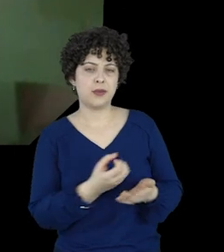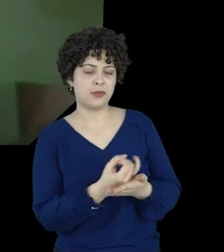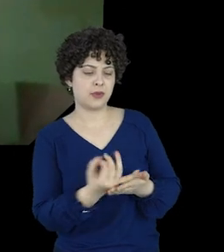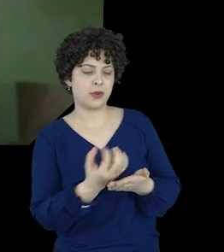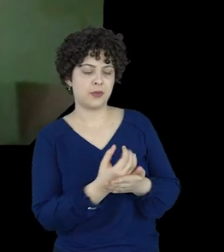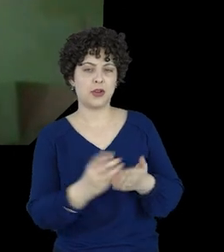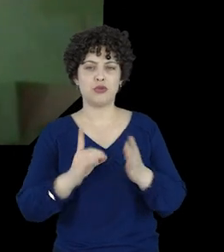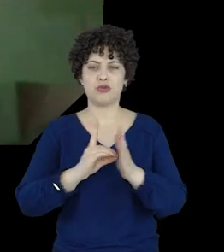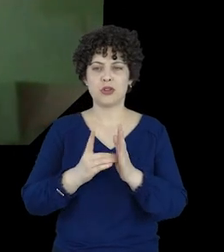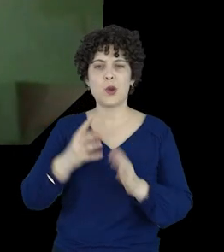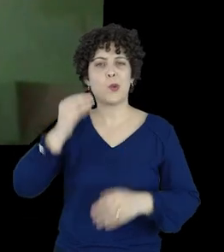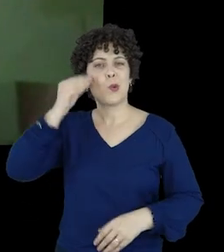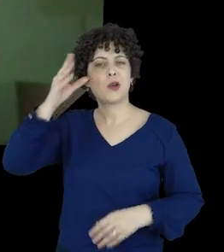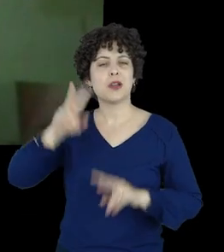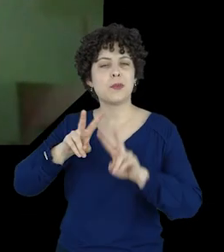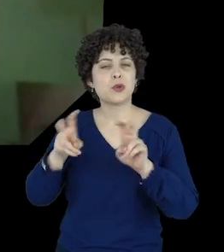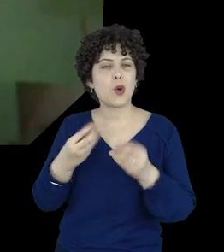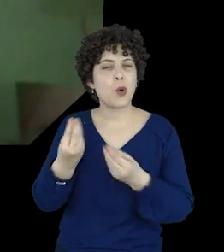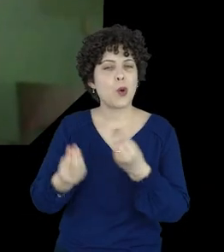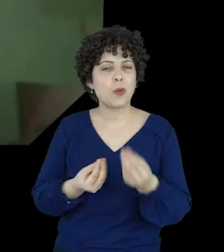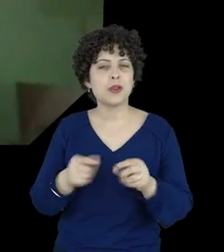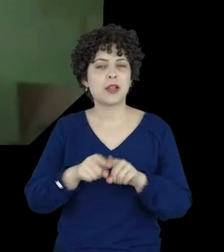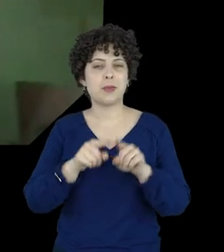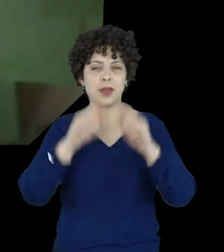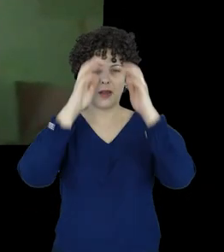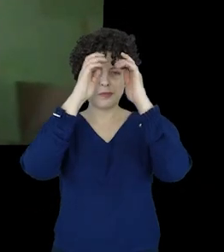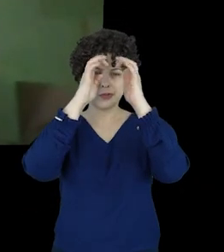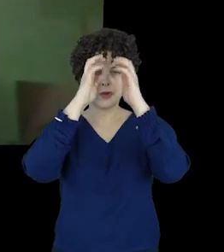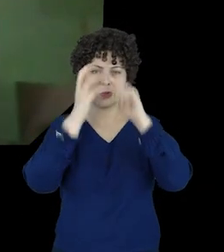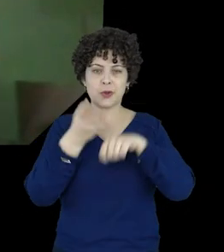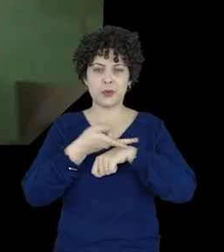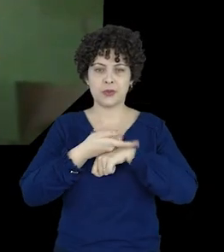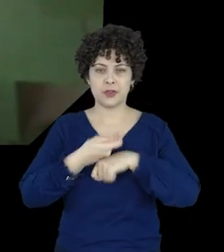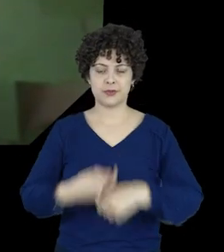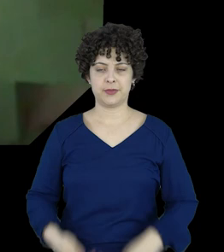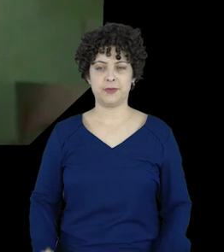alfabetização digital ou das habilidades cognitivas.